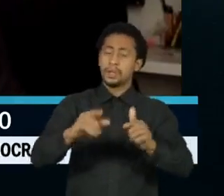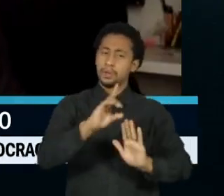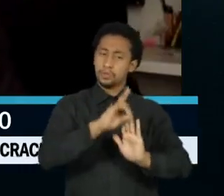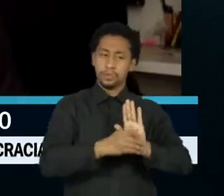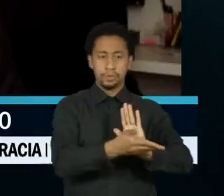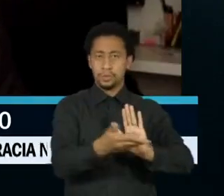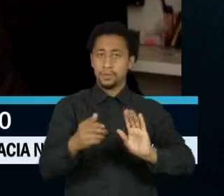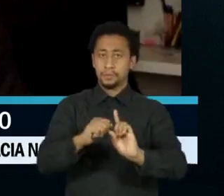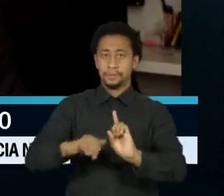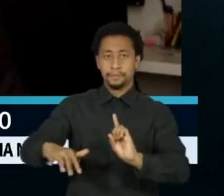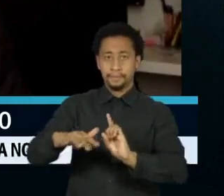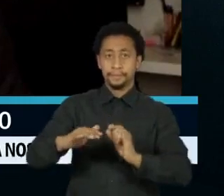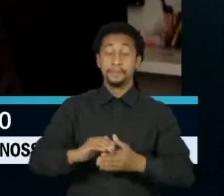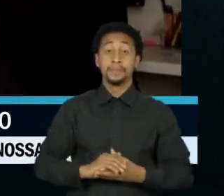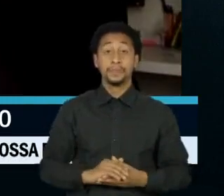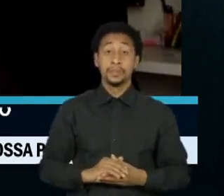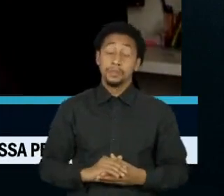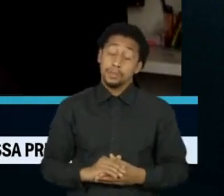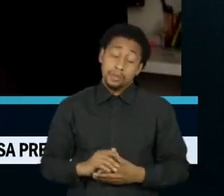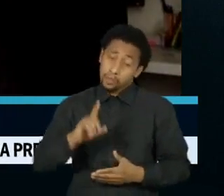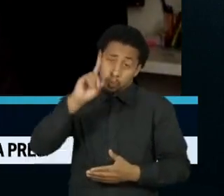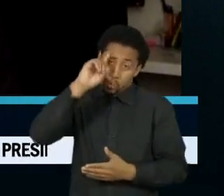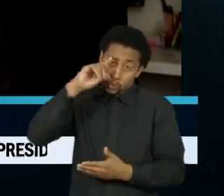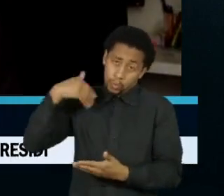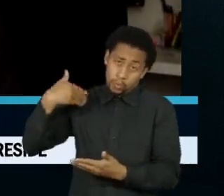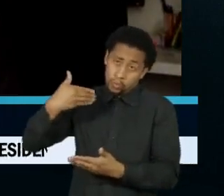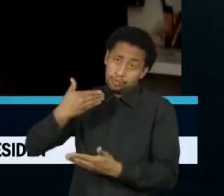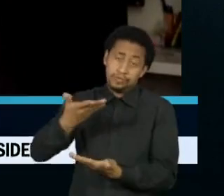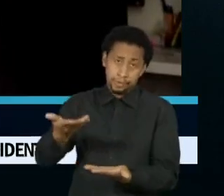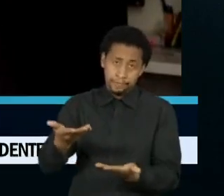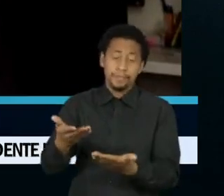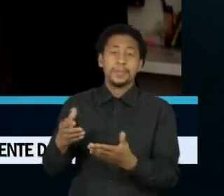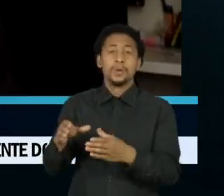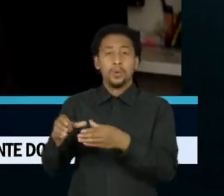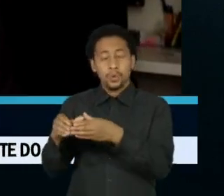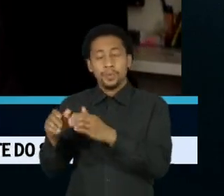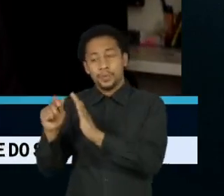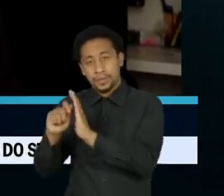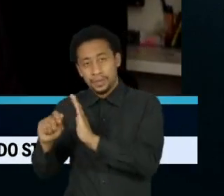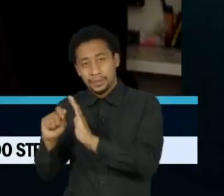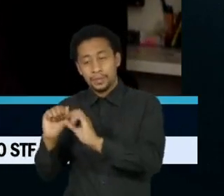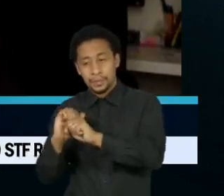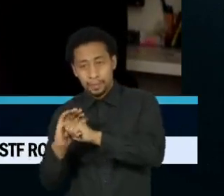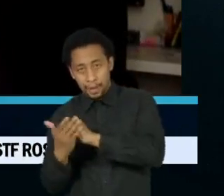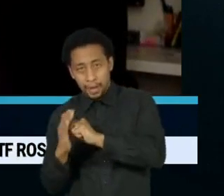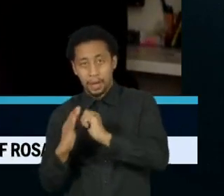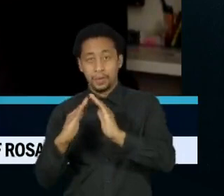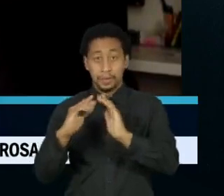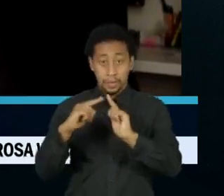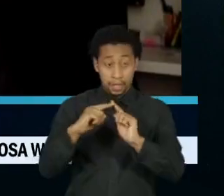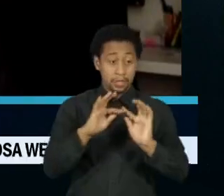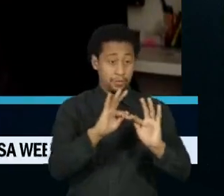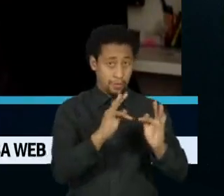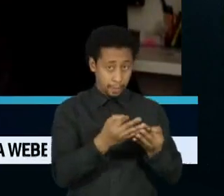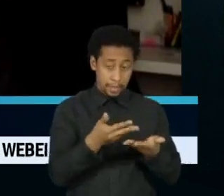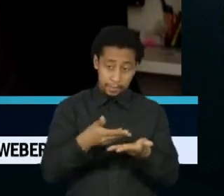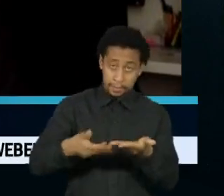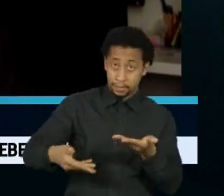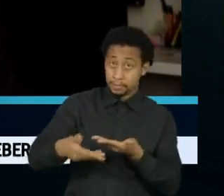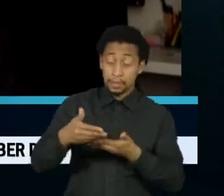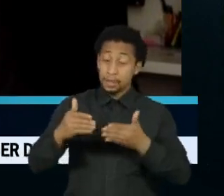É fundamental que no dia a dia, seja na associação de bairro, na igreja, na família, as pessoas